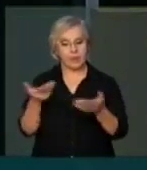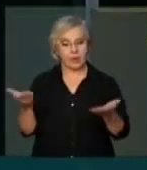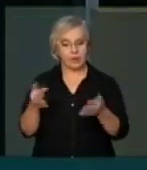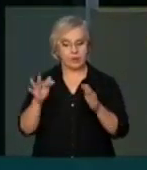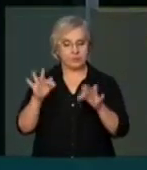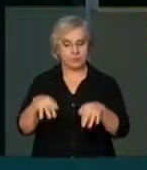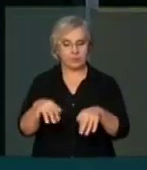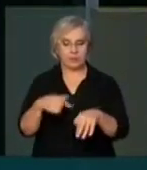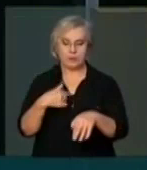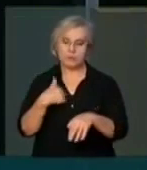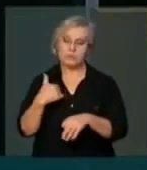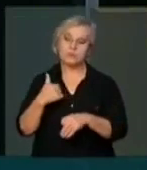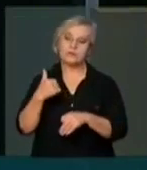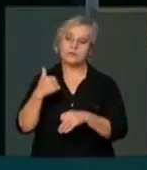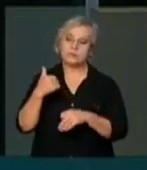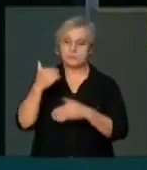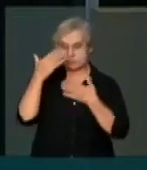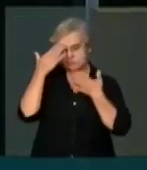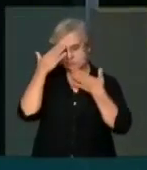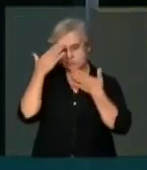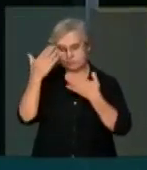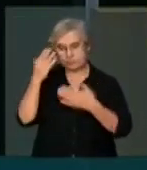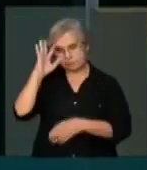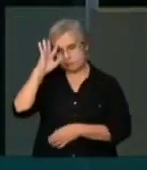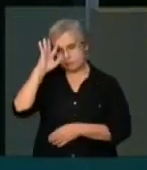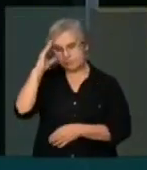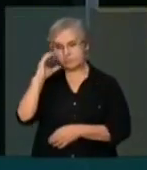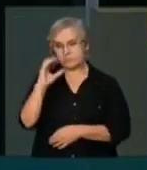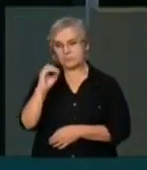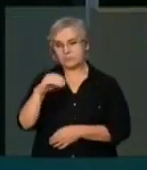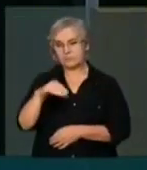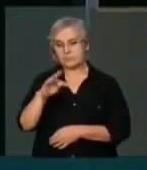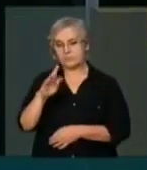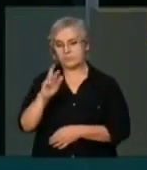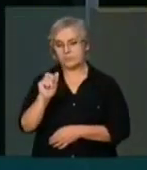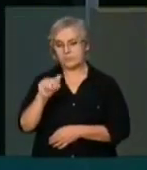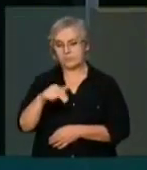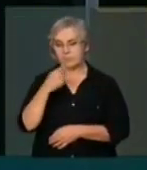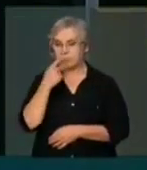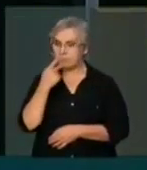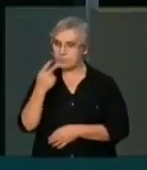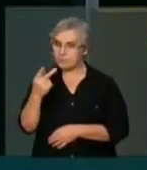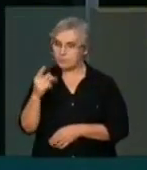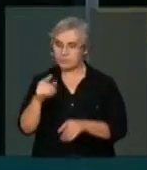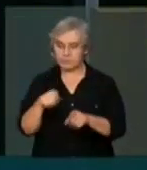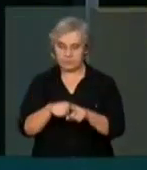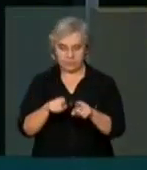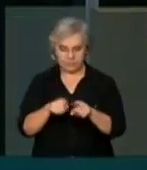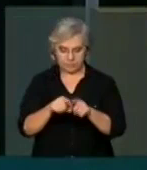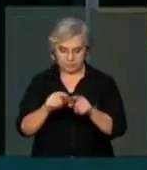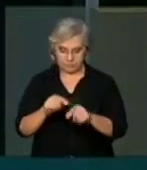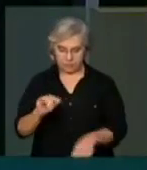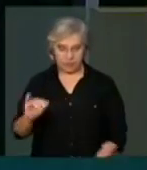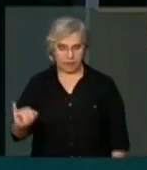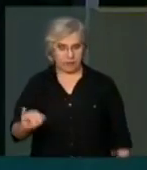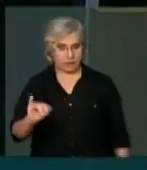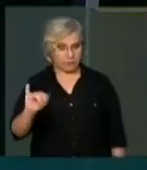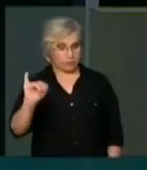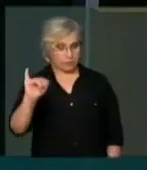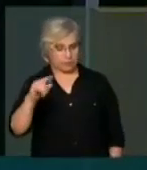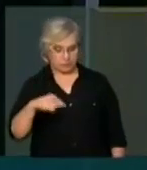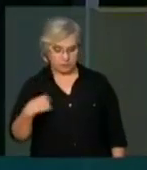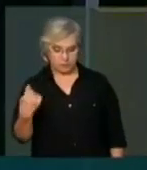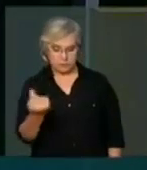Quero louvar a decisão do CONTRAN e, ao mesmo tempo, dizer que é importante que a gente